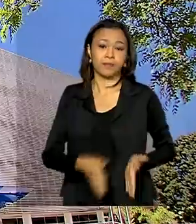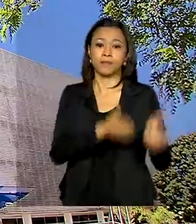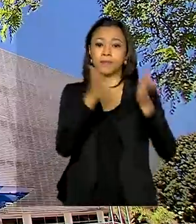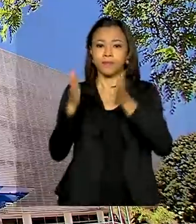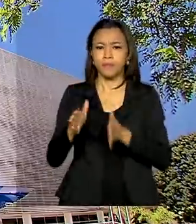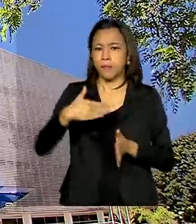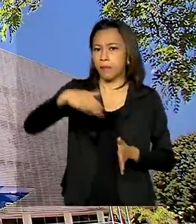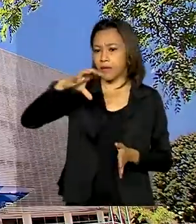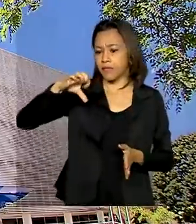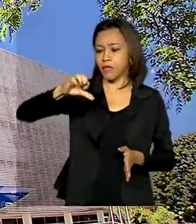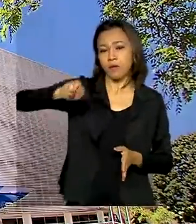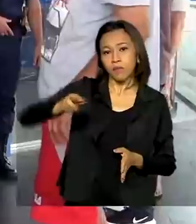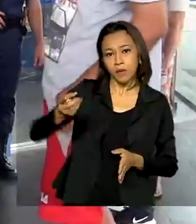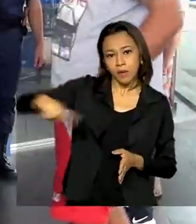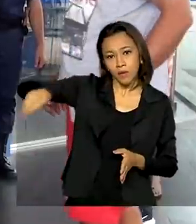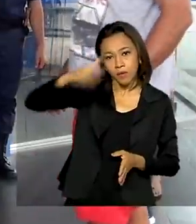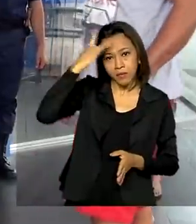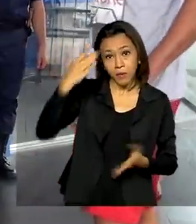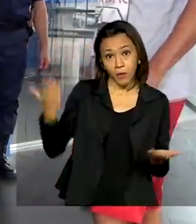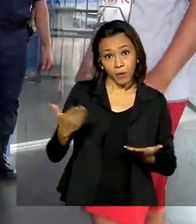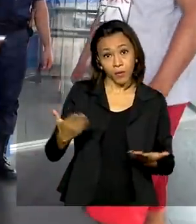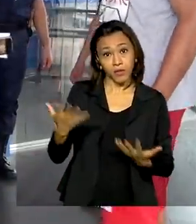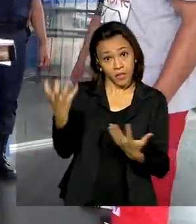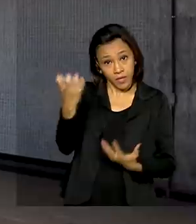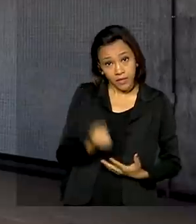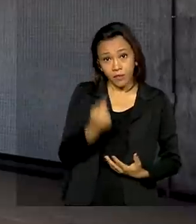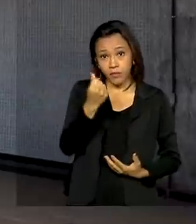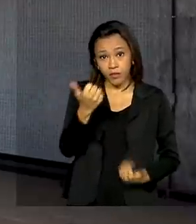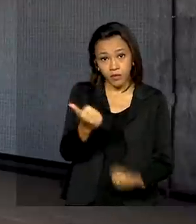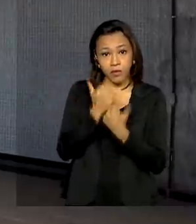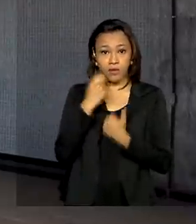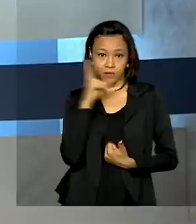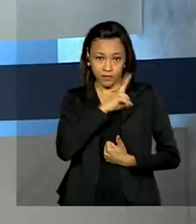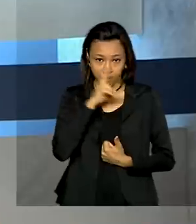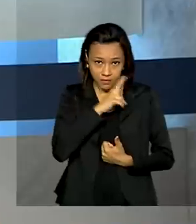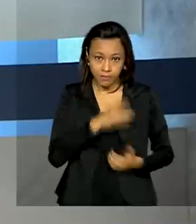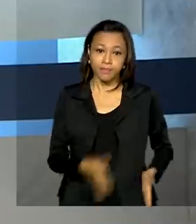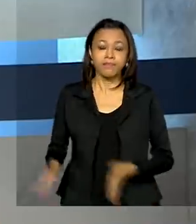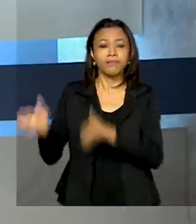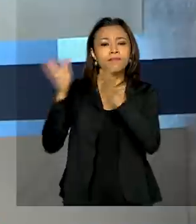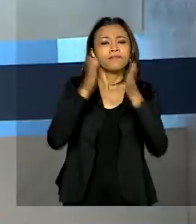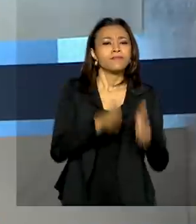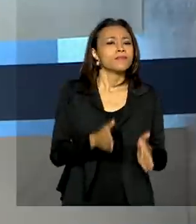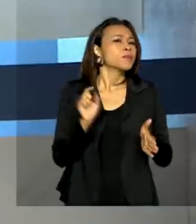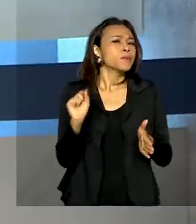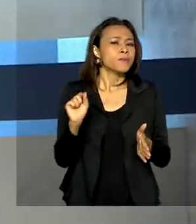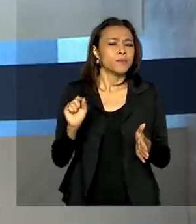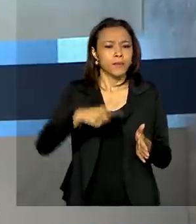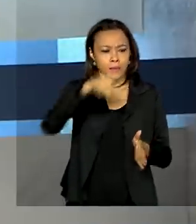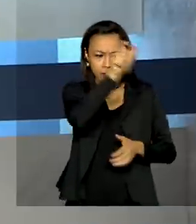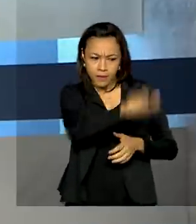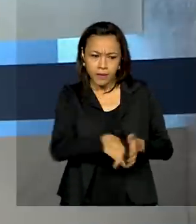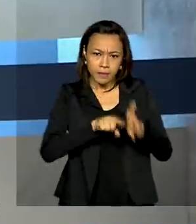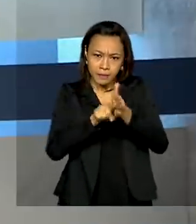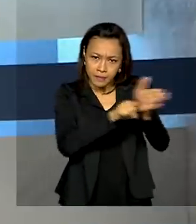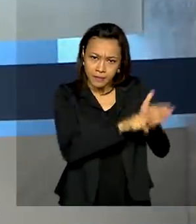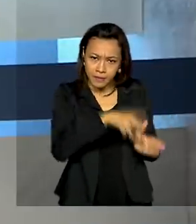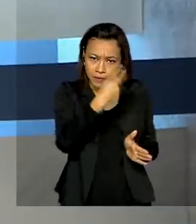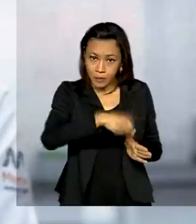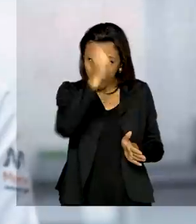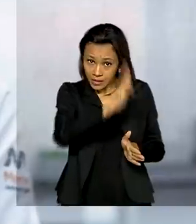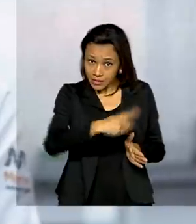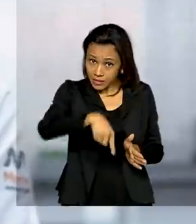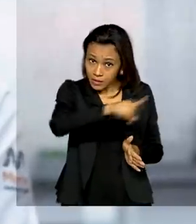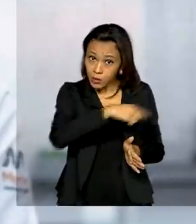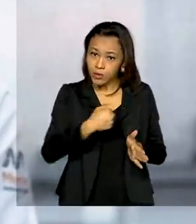9 milhões de pessoas recebem hoje o auxílio emergencial. E veja também, pesquisadores brasileiros estão